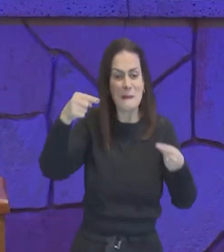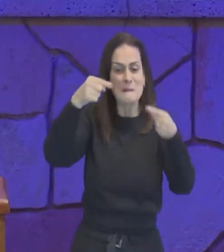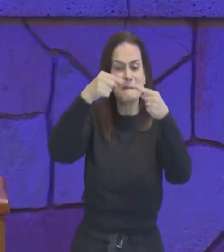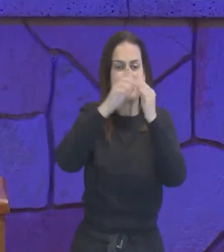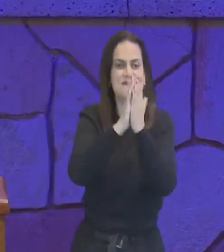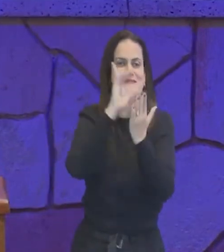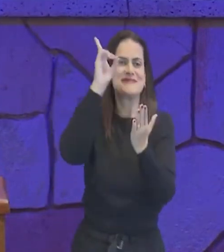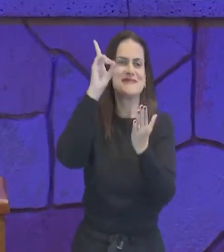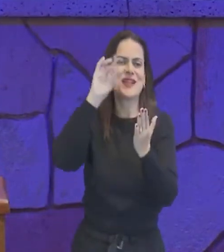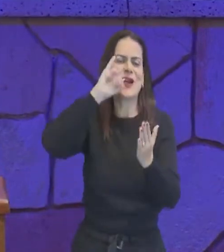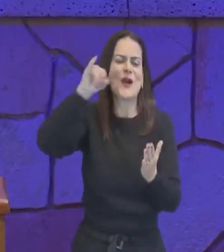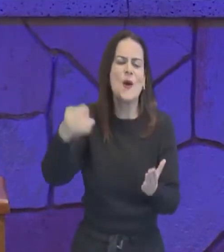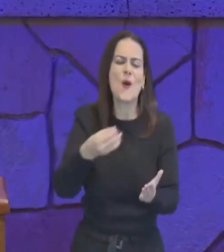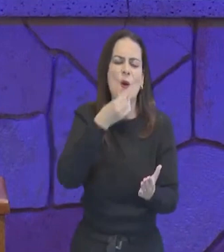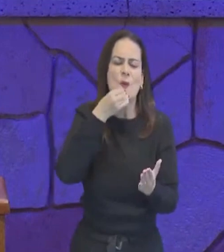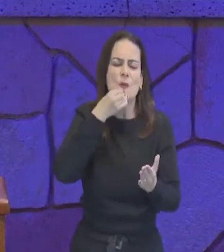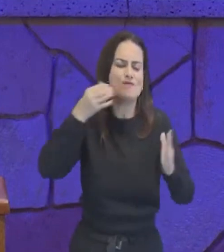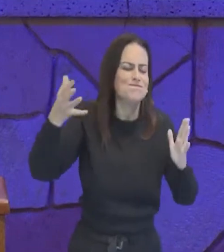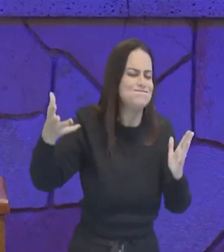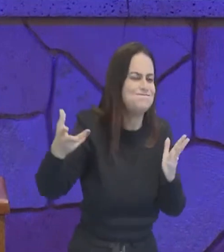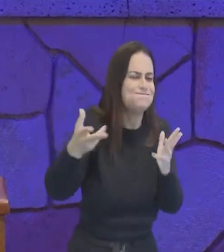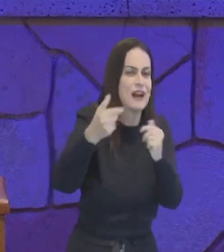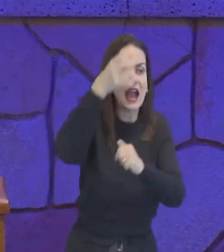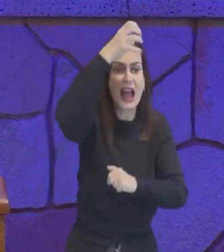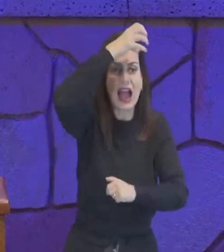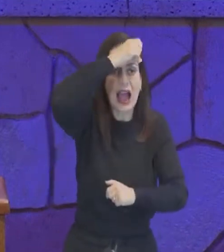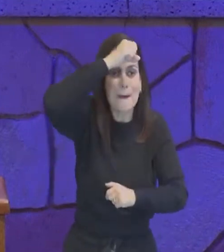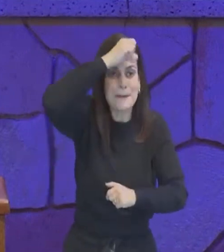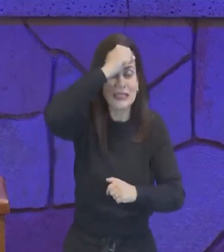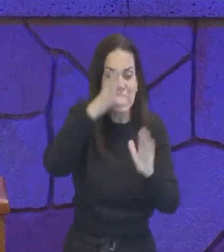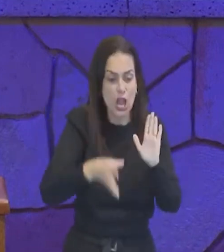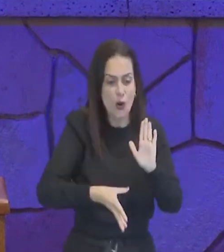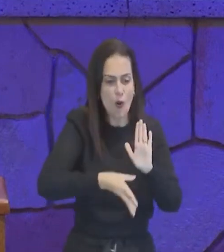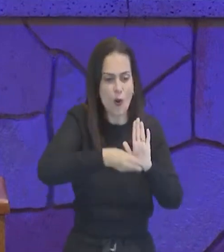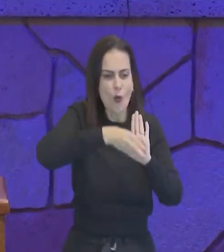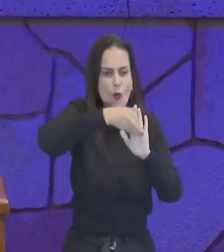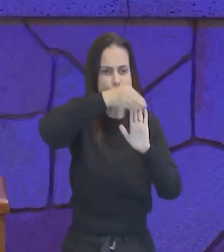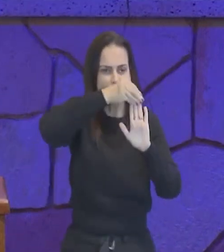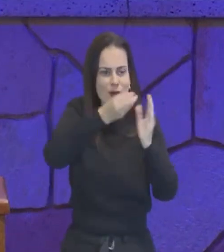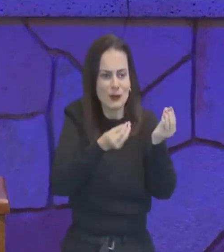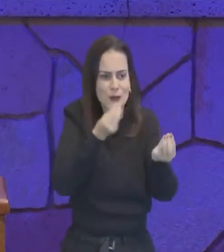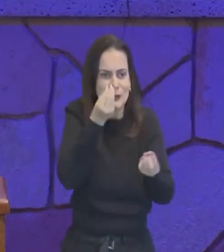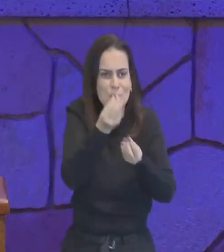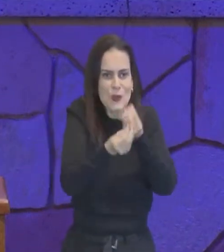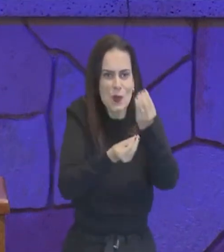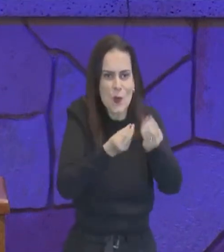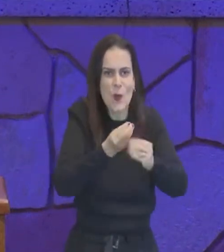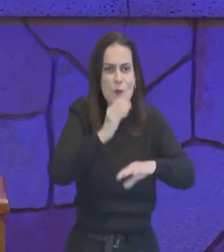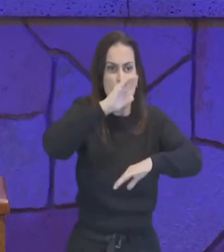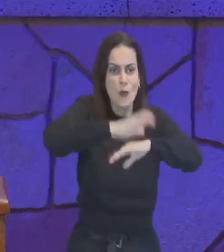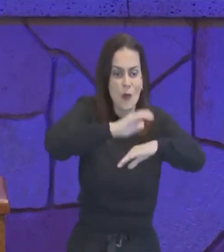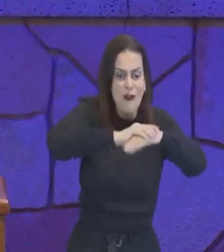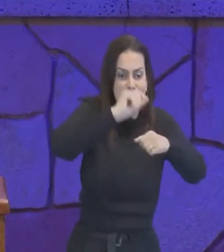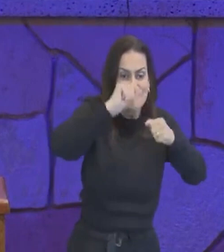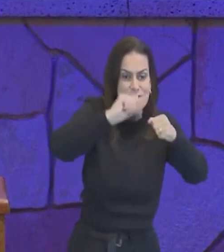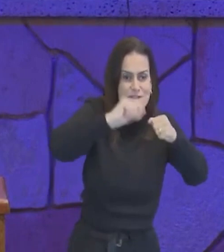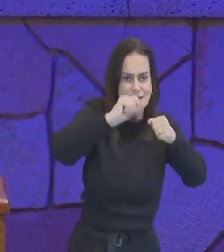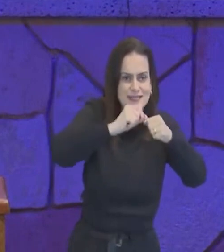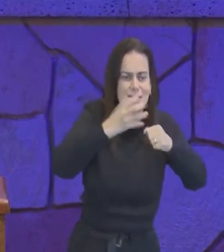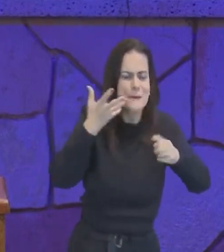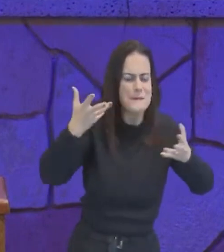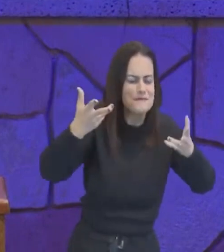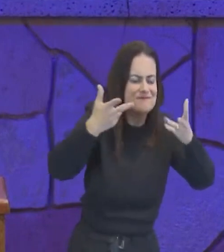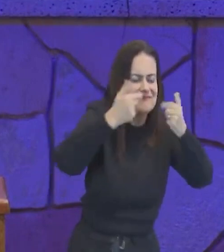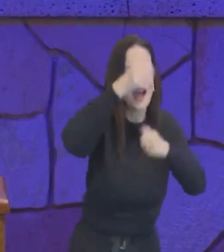e é um grande privilégio, aprender um conteúdo, um manejo, uma ação específica, como é bom aprender.